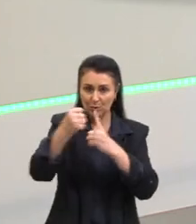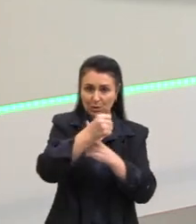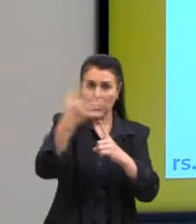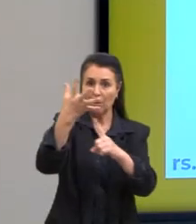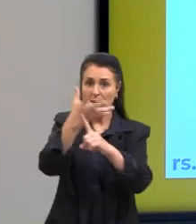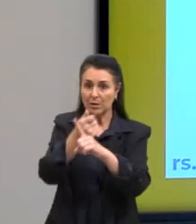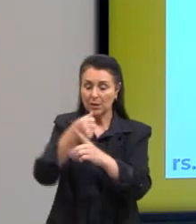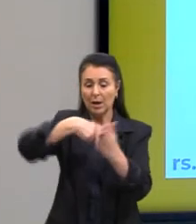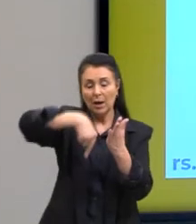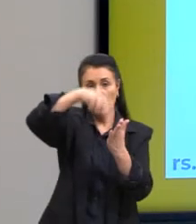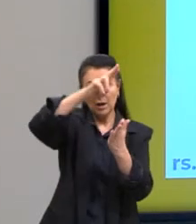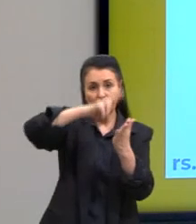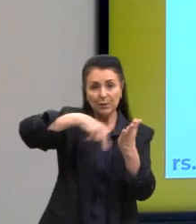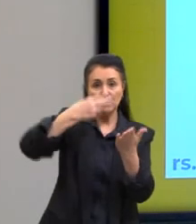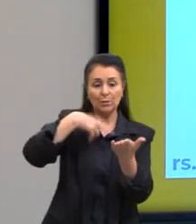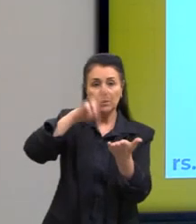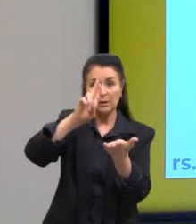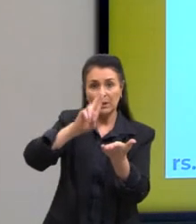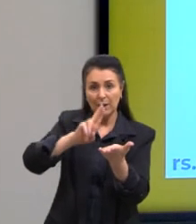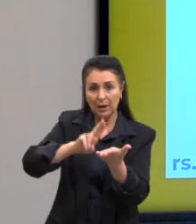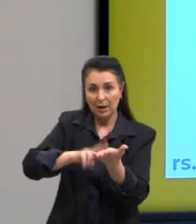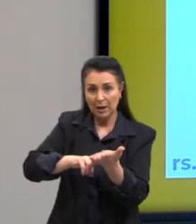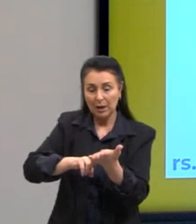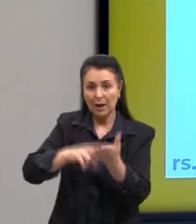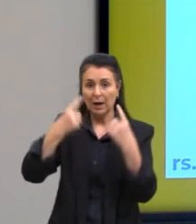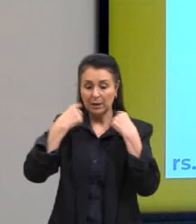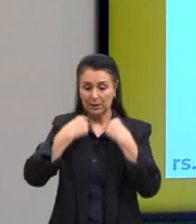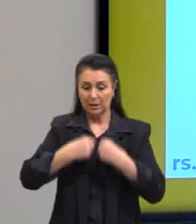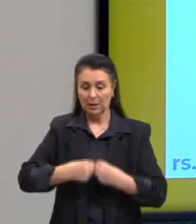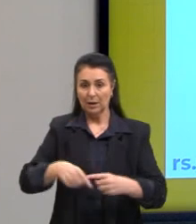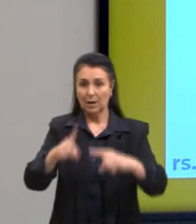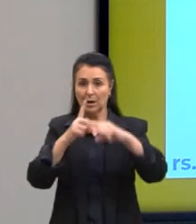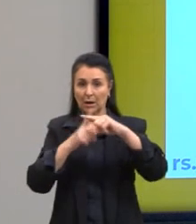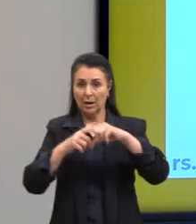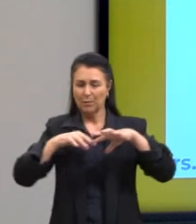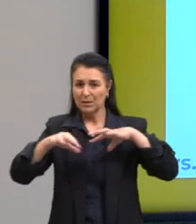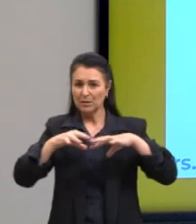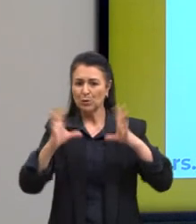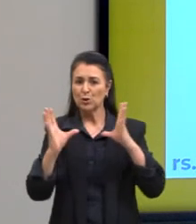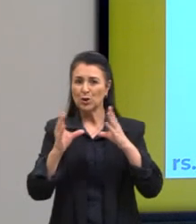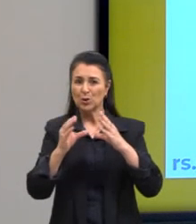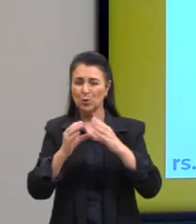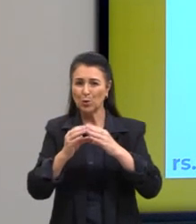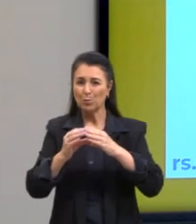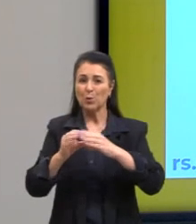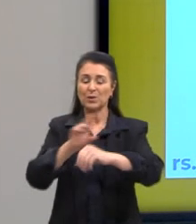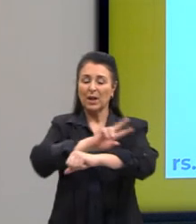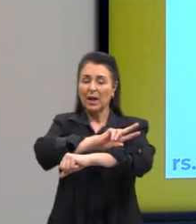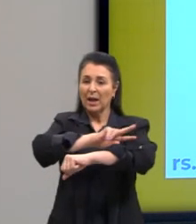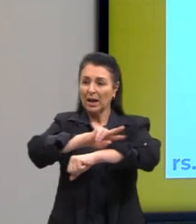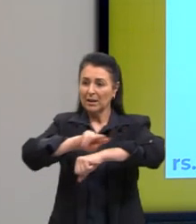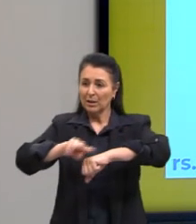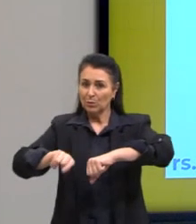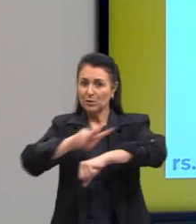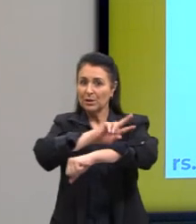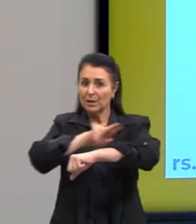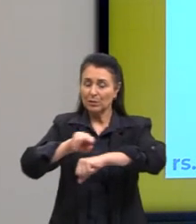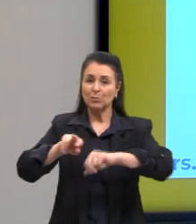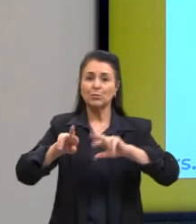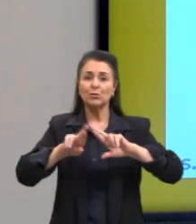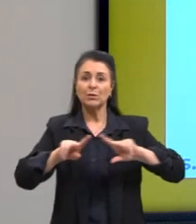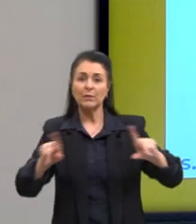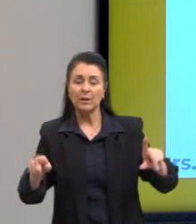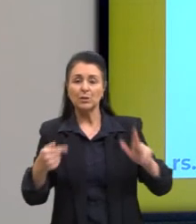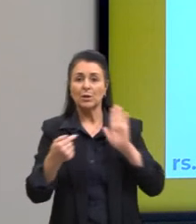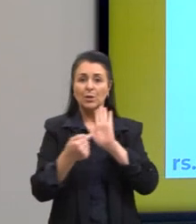pintura e a carta de Caminha são manifestações de grupos étnicos. Diferentes, produzidas em um mesmo momento histórico,